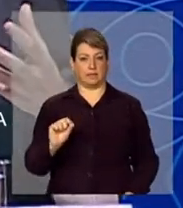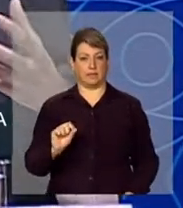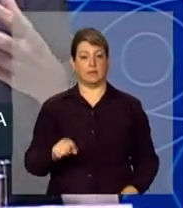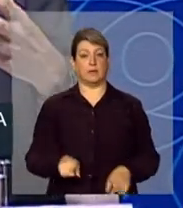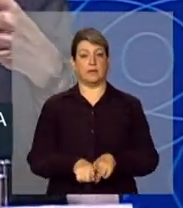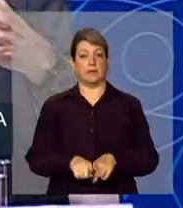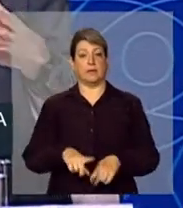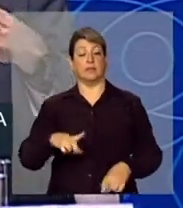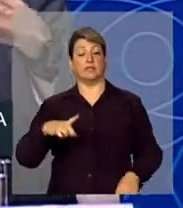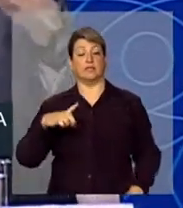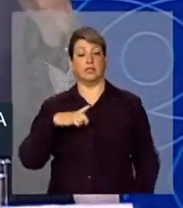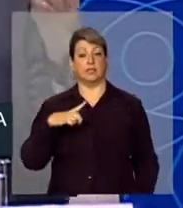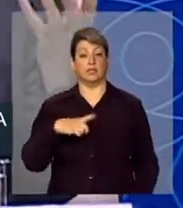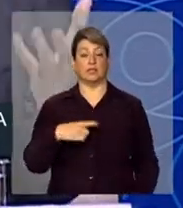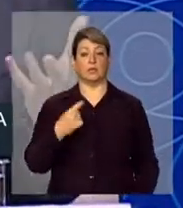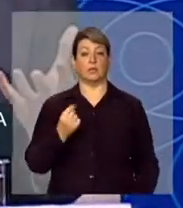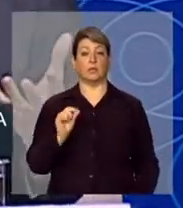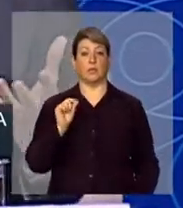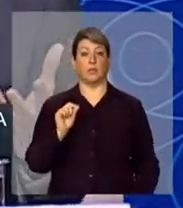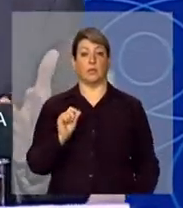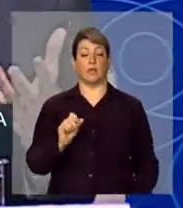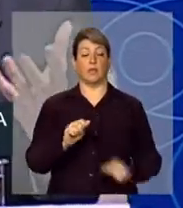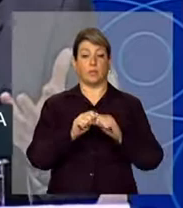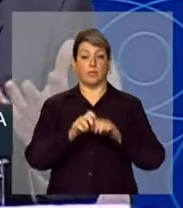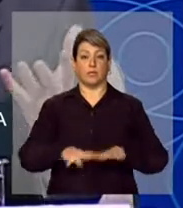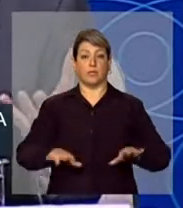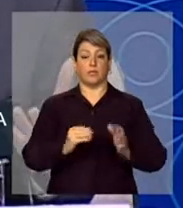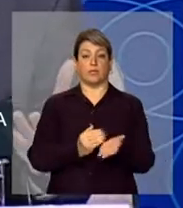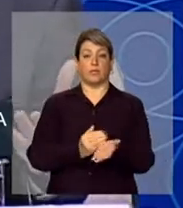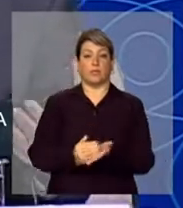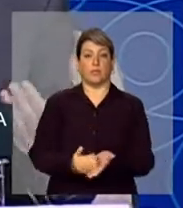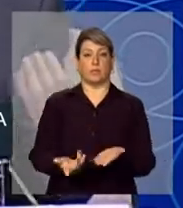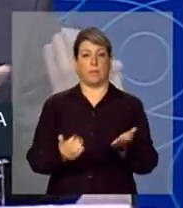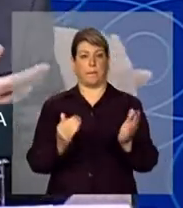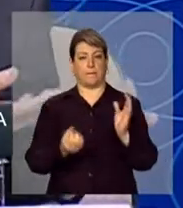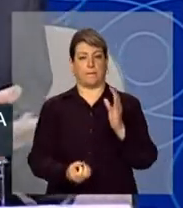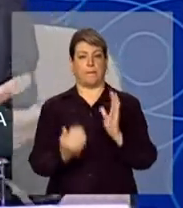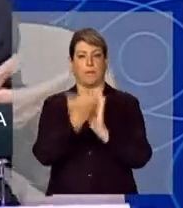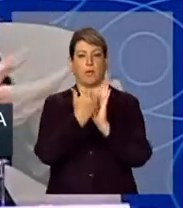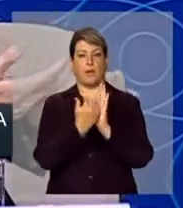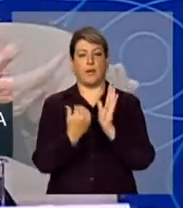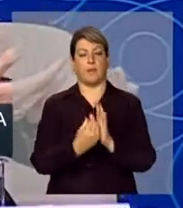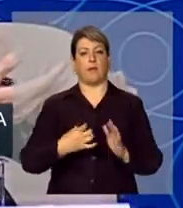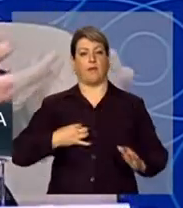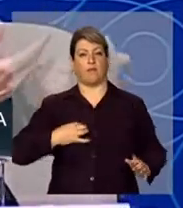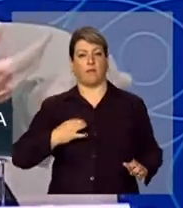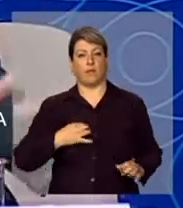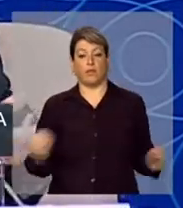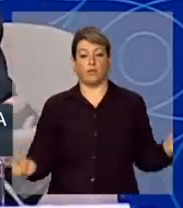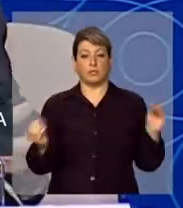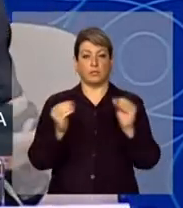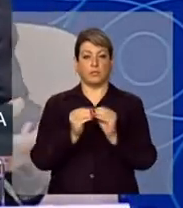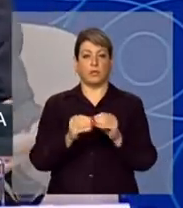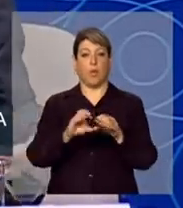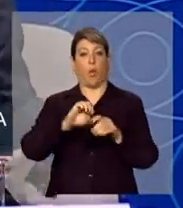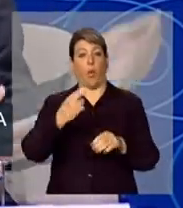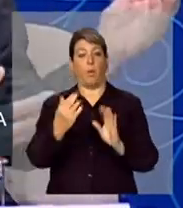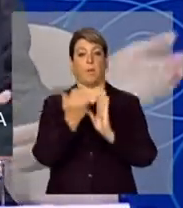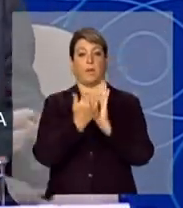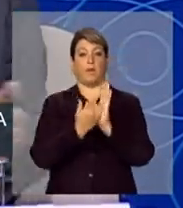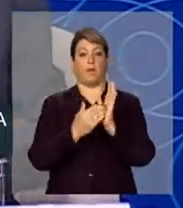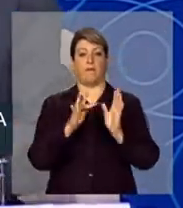havia uma profusão de iniciativas de programas de voluntários complementares ao programa da FIFA,